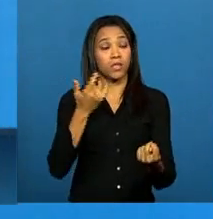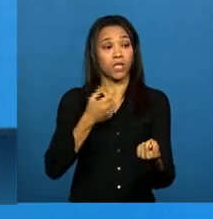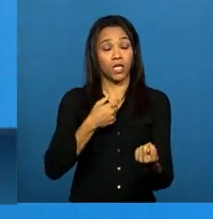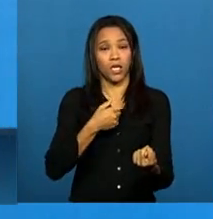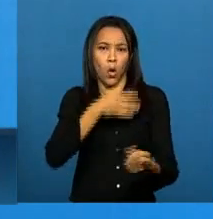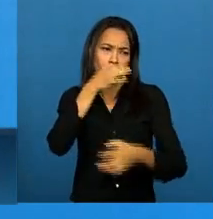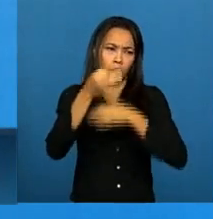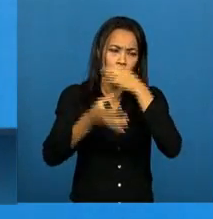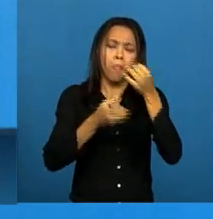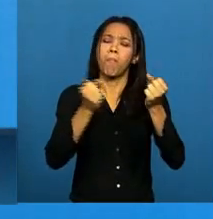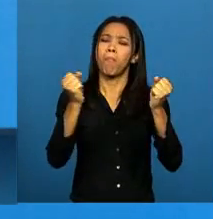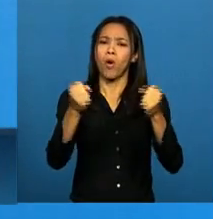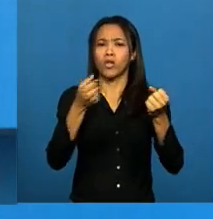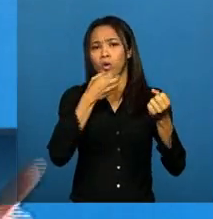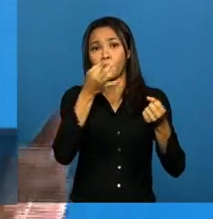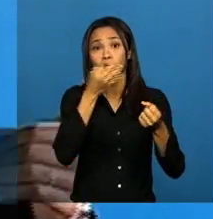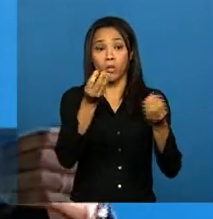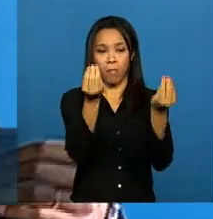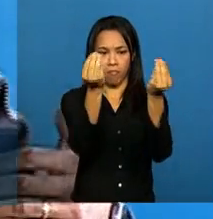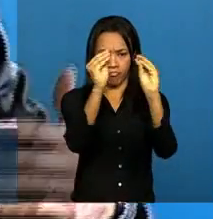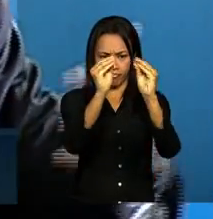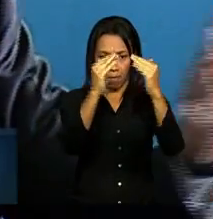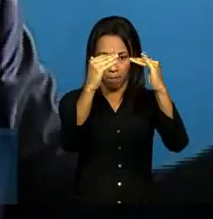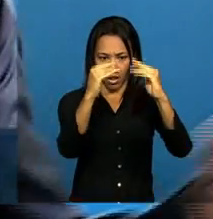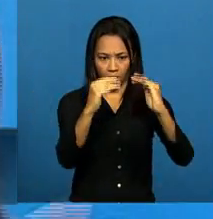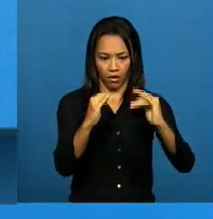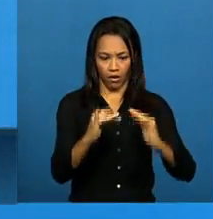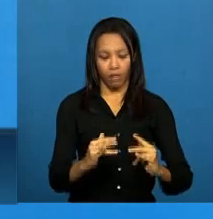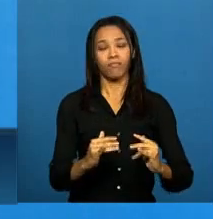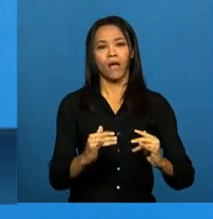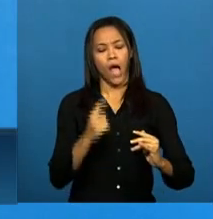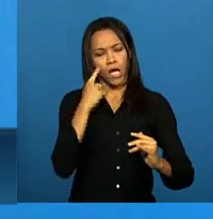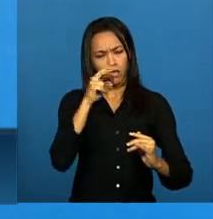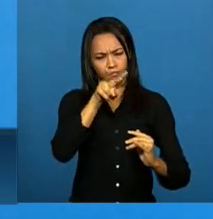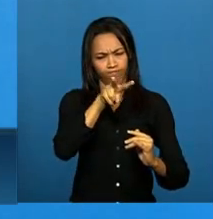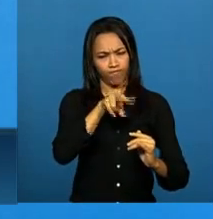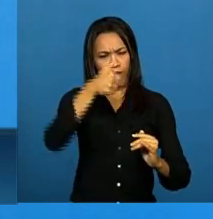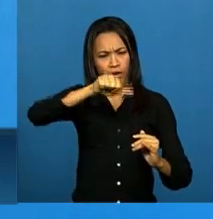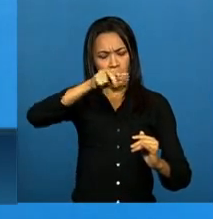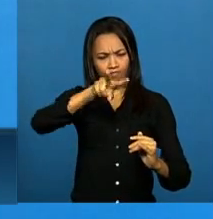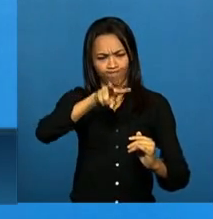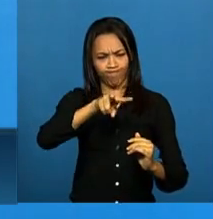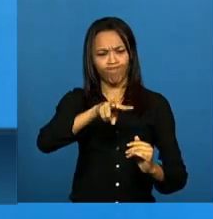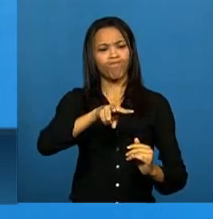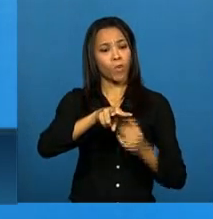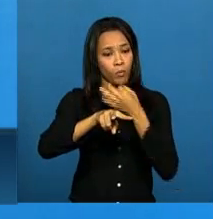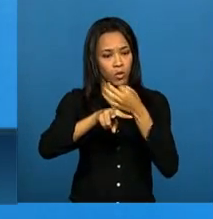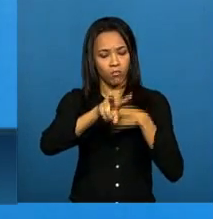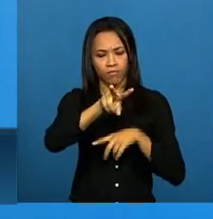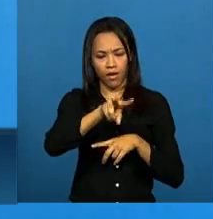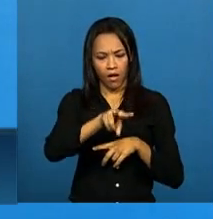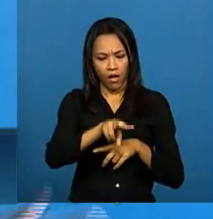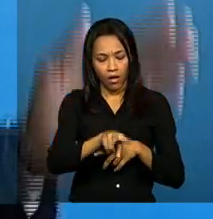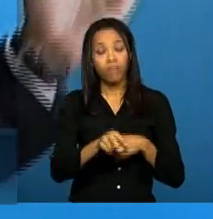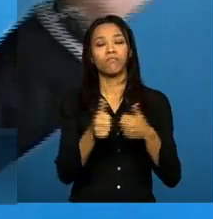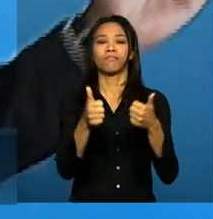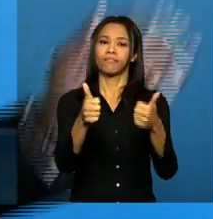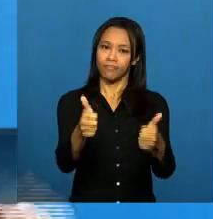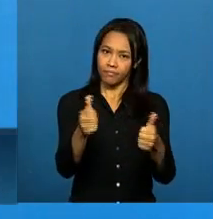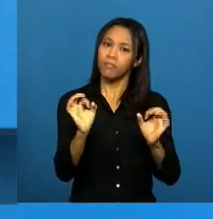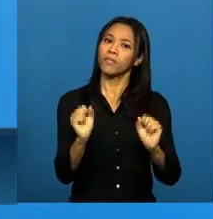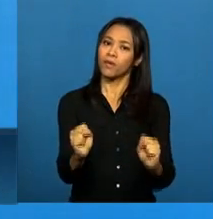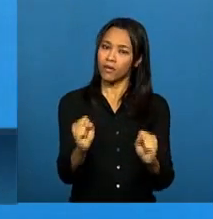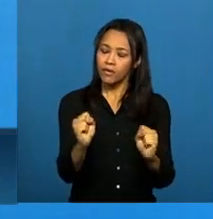ver os seus comentários e podem também analisar os comentários dos demais usuários que ali